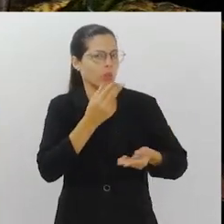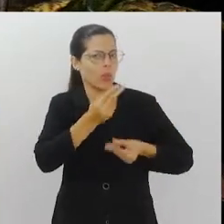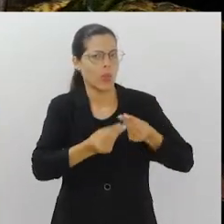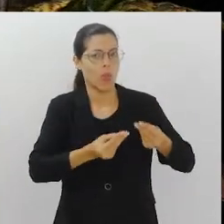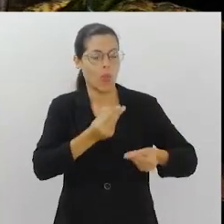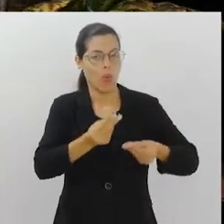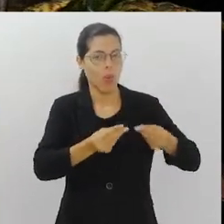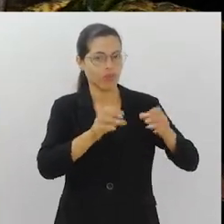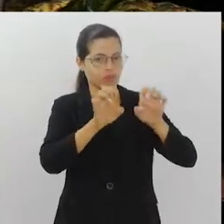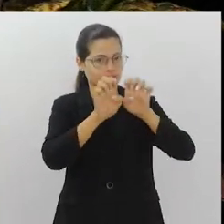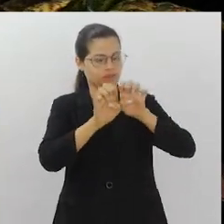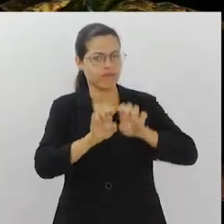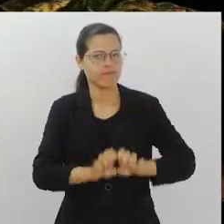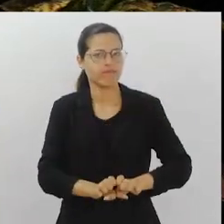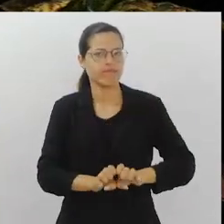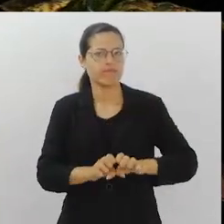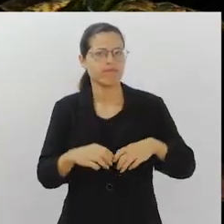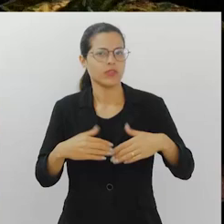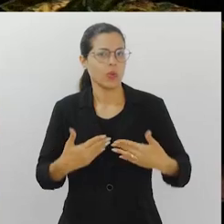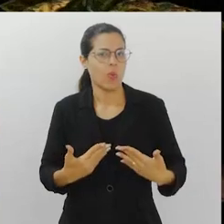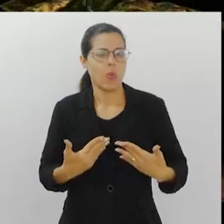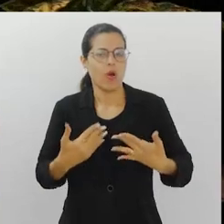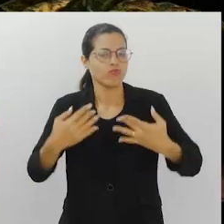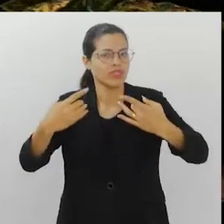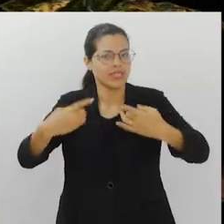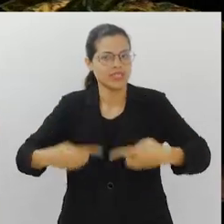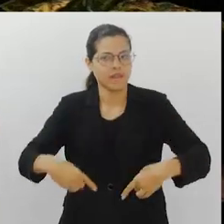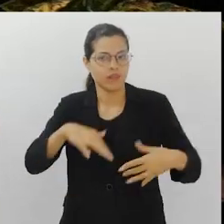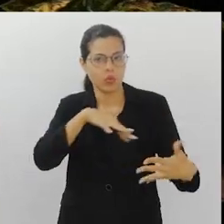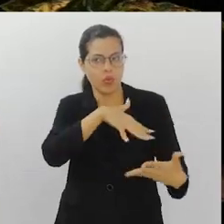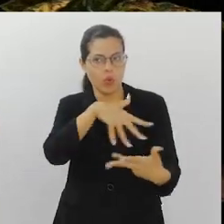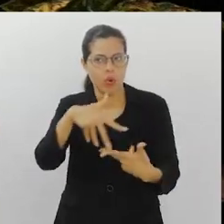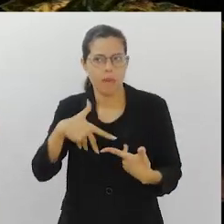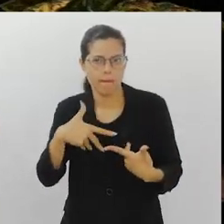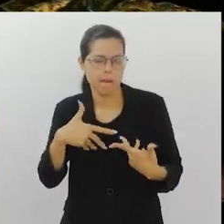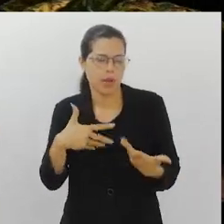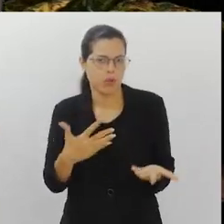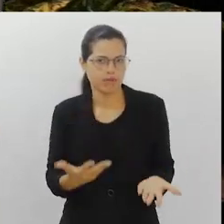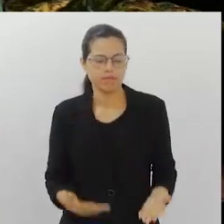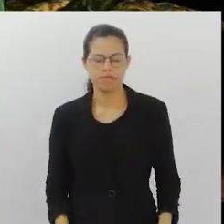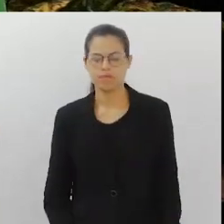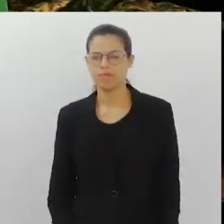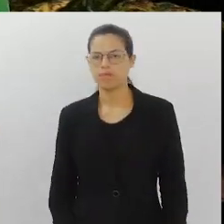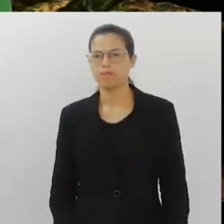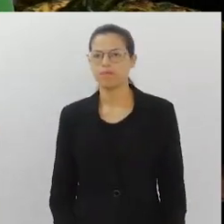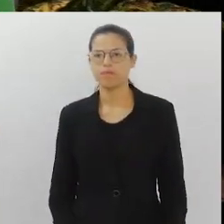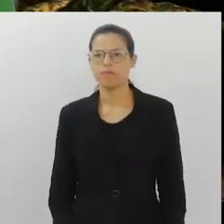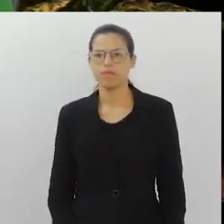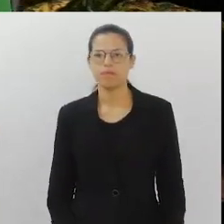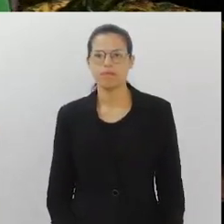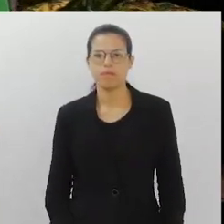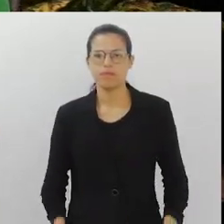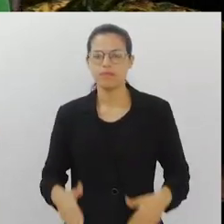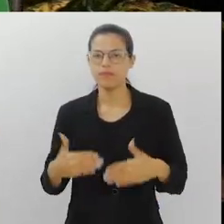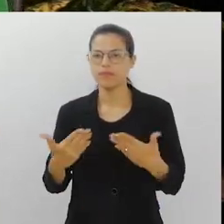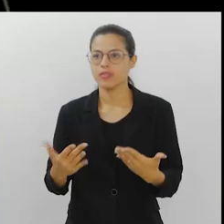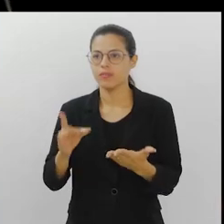estruturado e quais são os desafios globais que ele pretende abordar aqui? Bom,